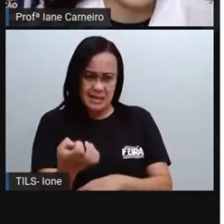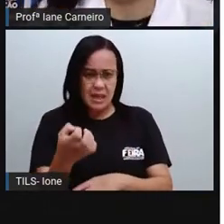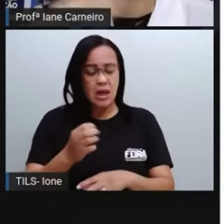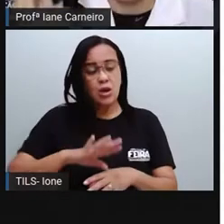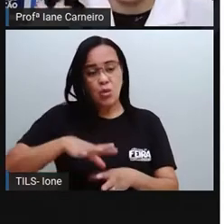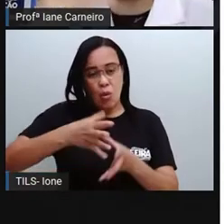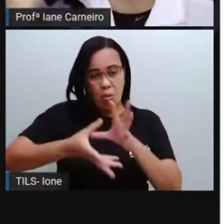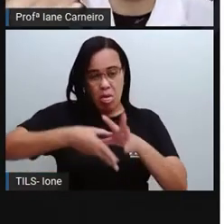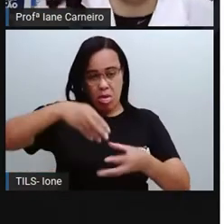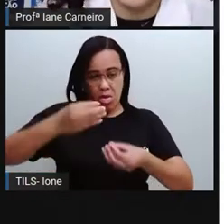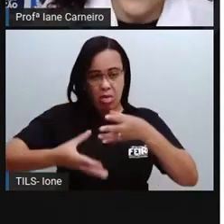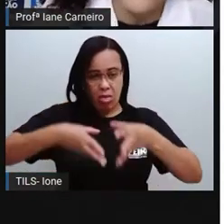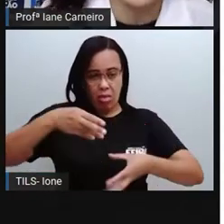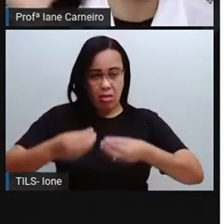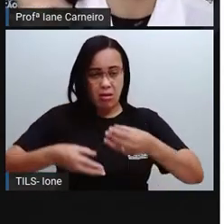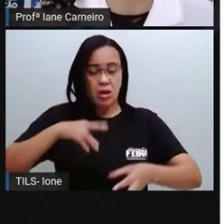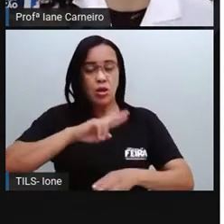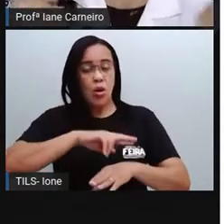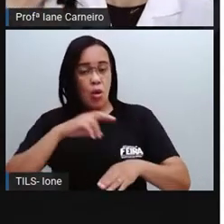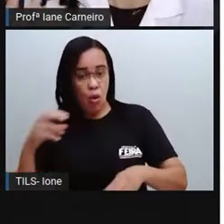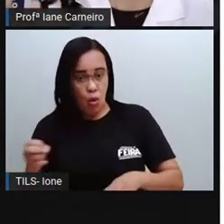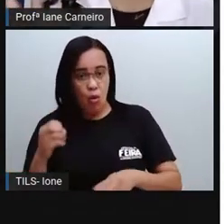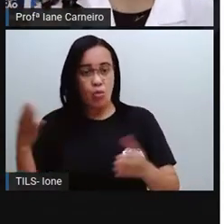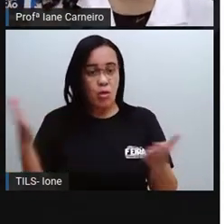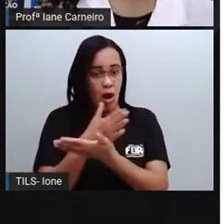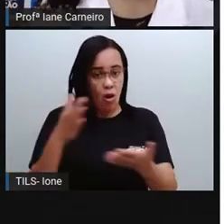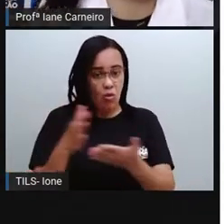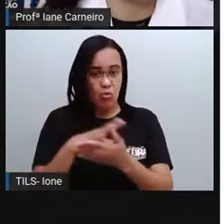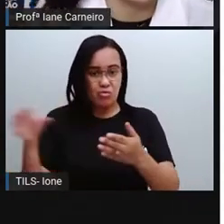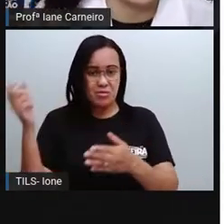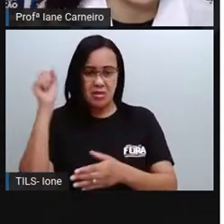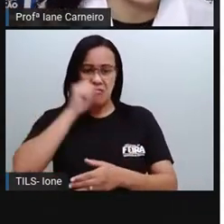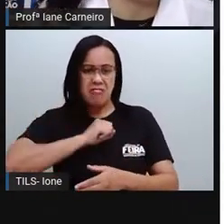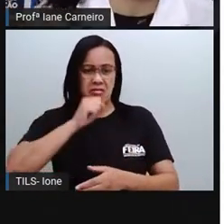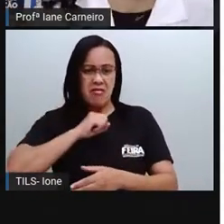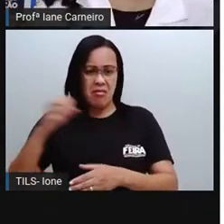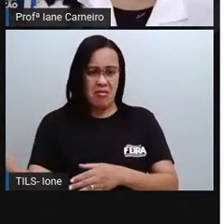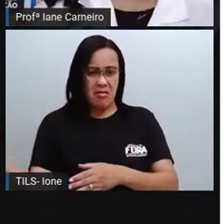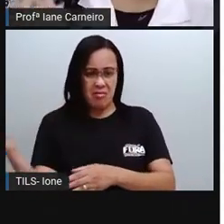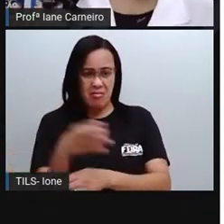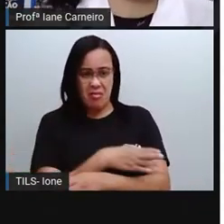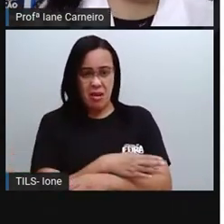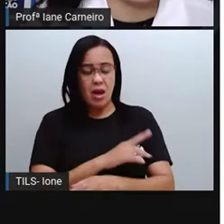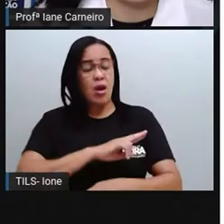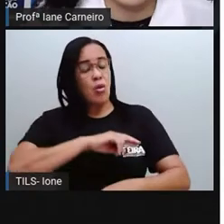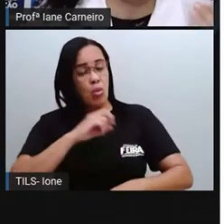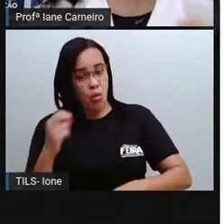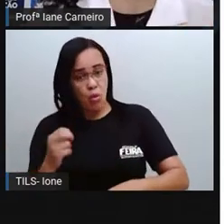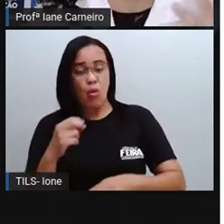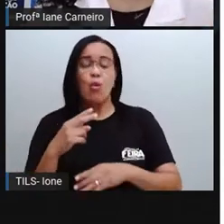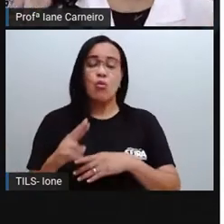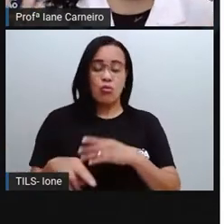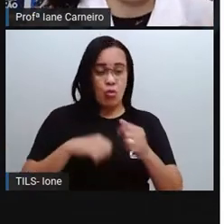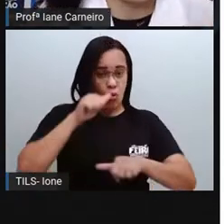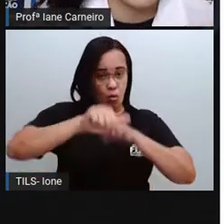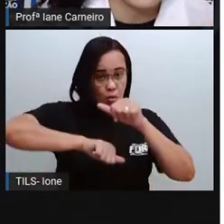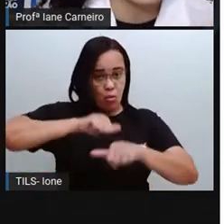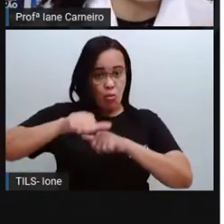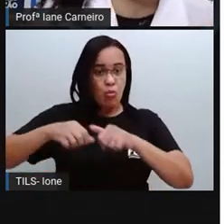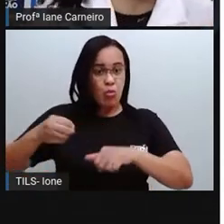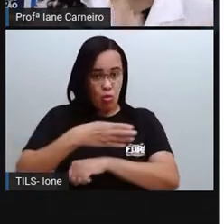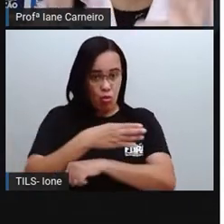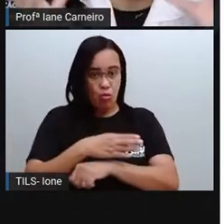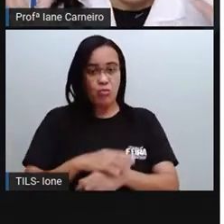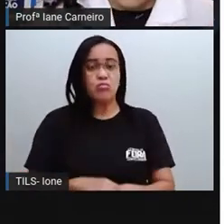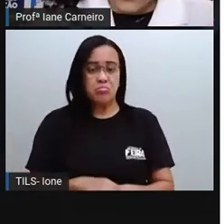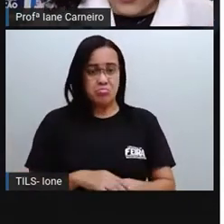descartável, que é reutilizável, né? Resíduo que a gente não pode mais reutilizar e ele é chamado de rejeito.